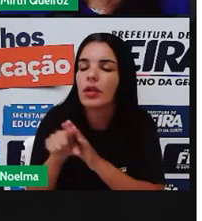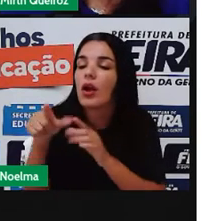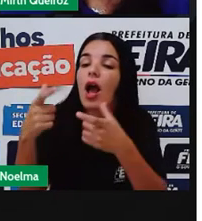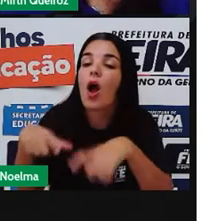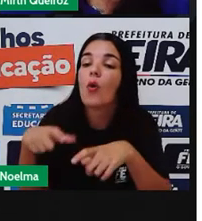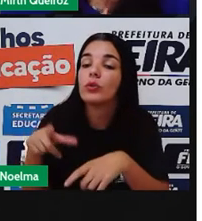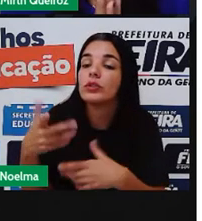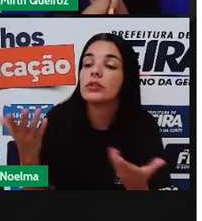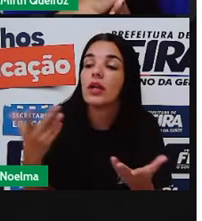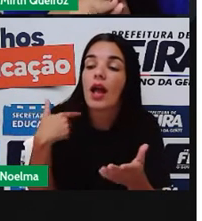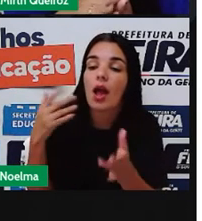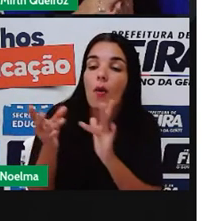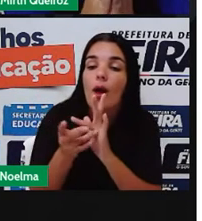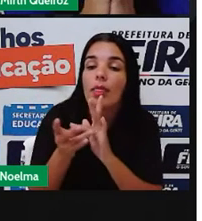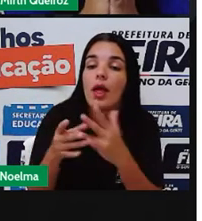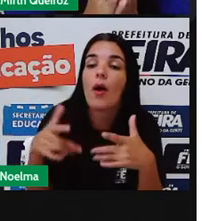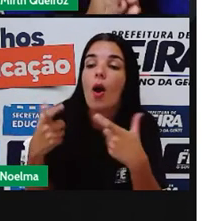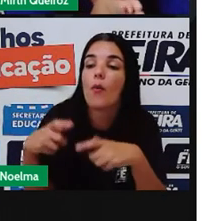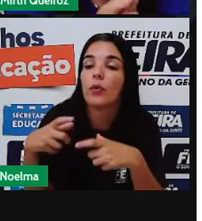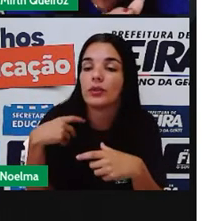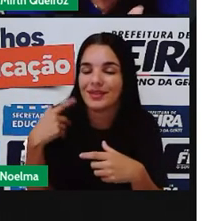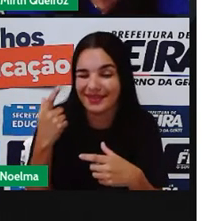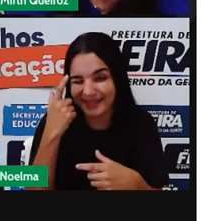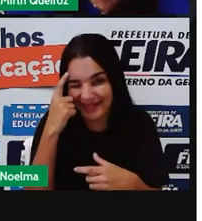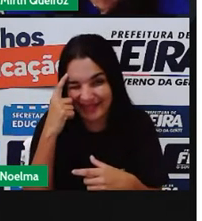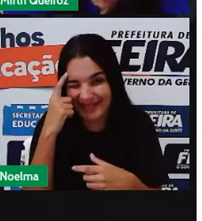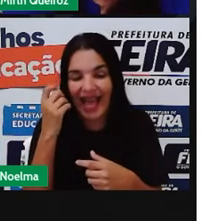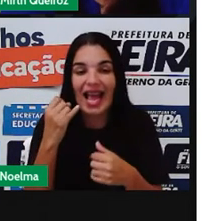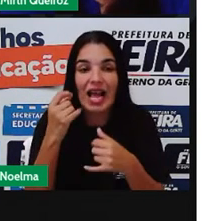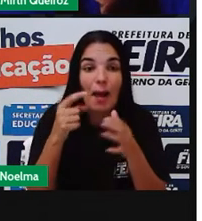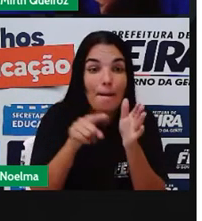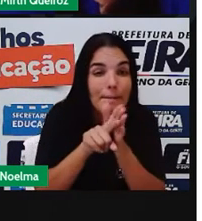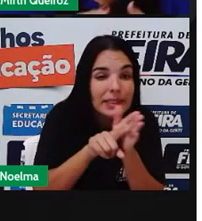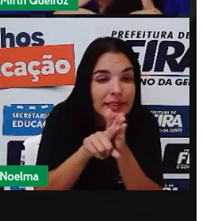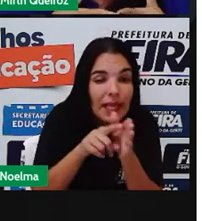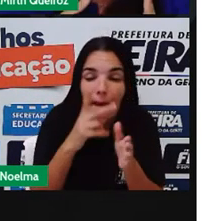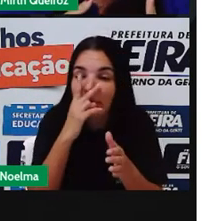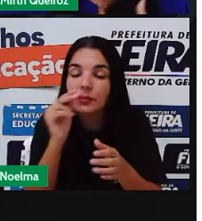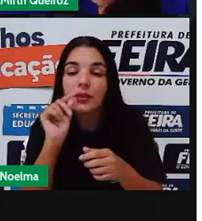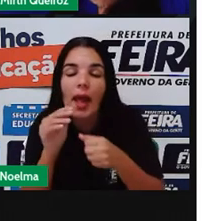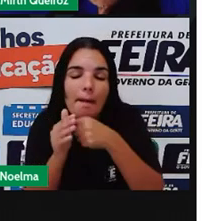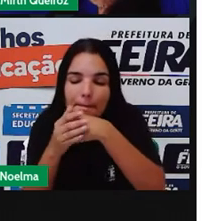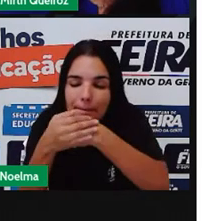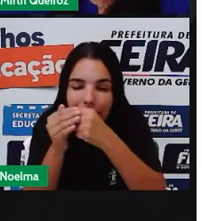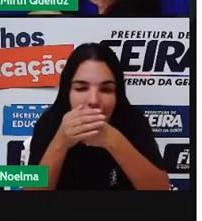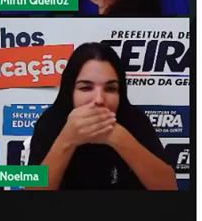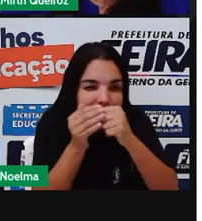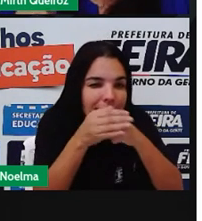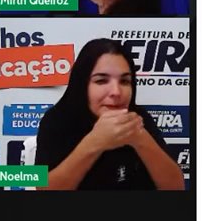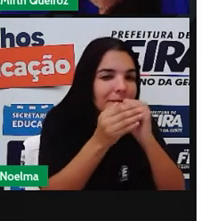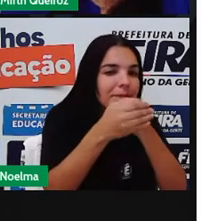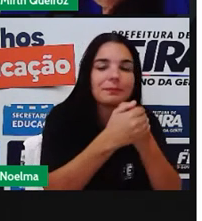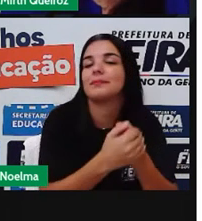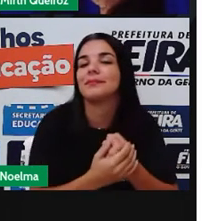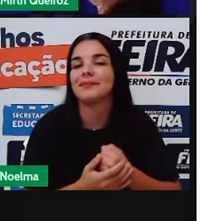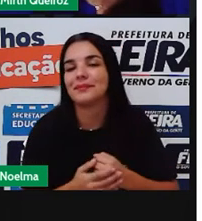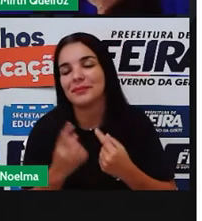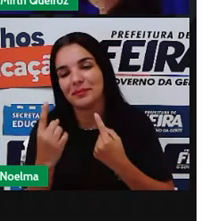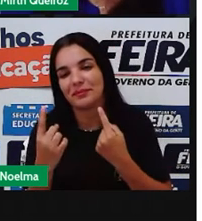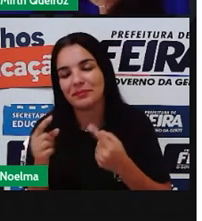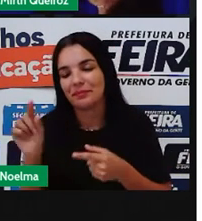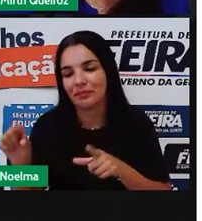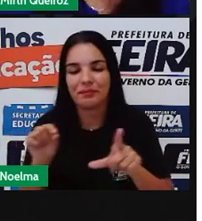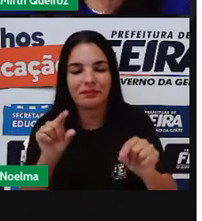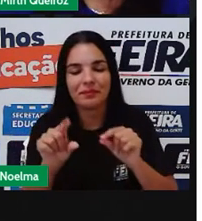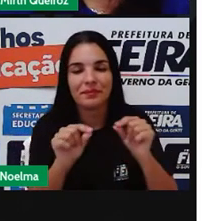deixou o anel E conforme ela vai colocando a mãozinha dela entre as mãos dos outros Ela vai deixar em uma das crianças